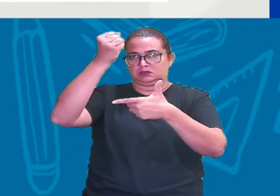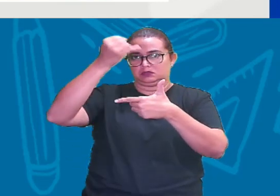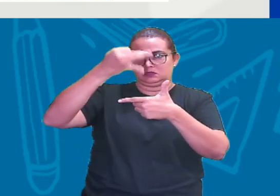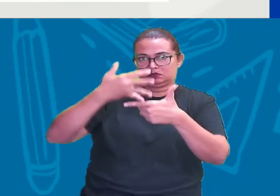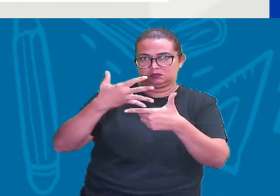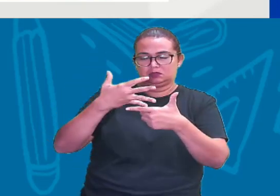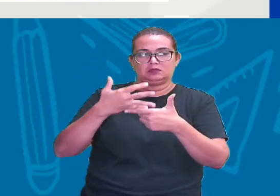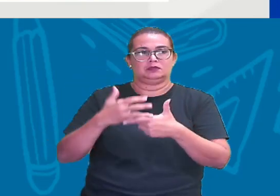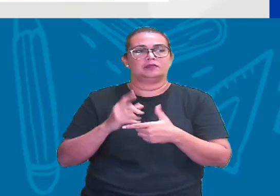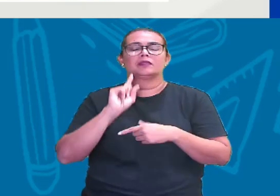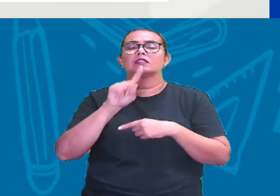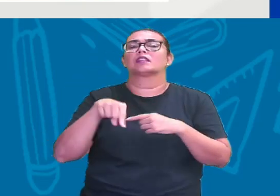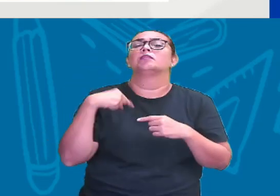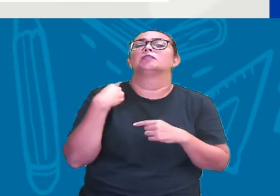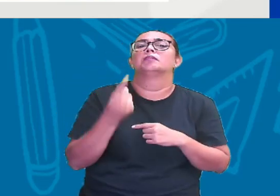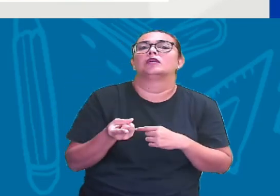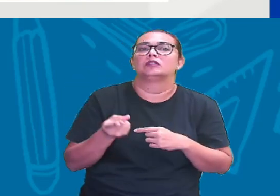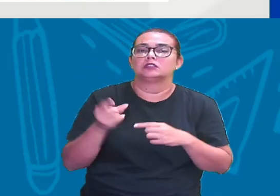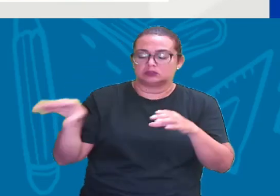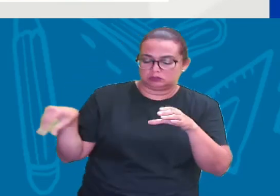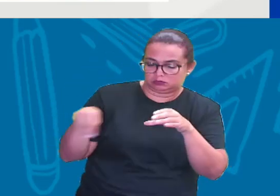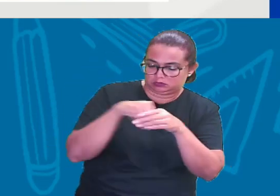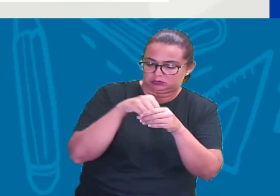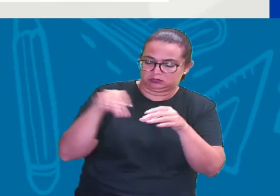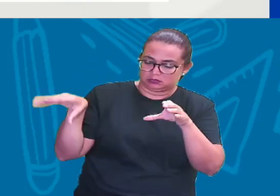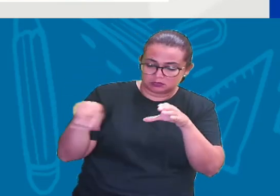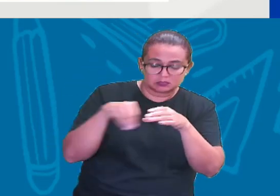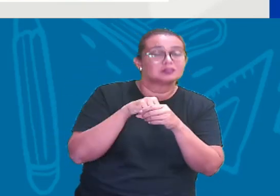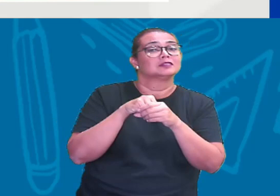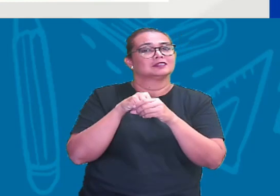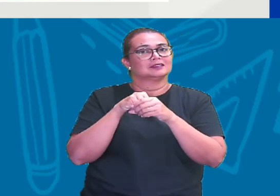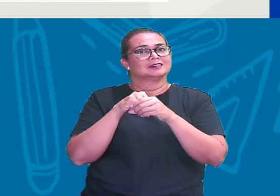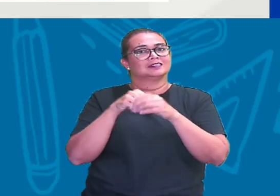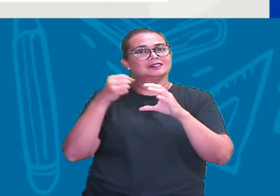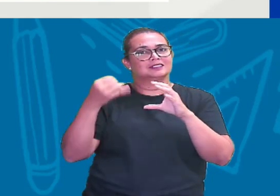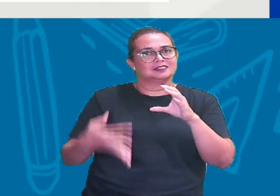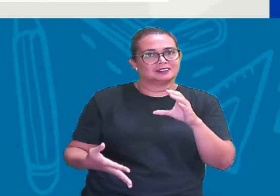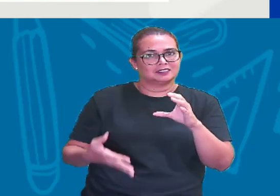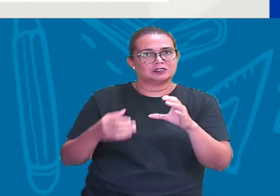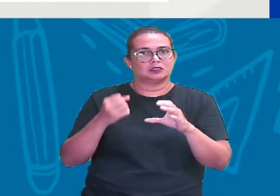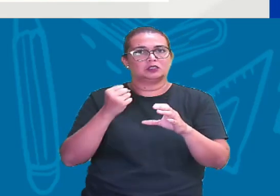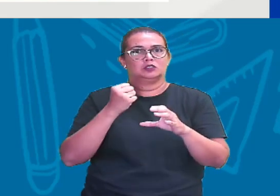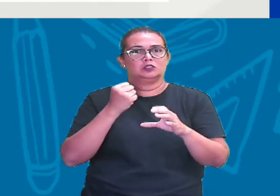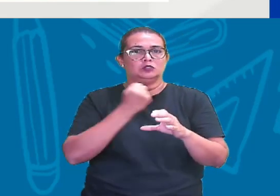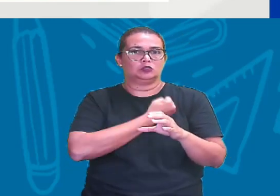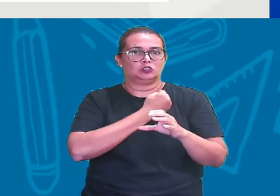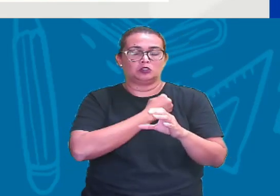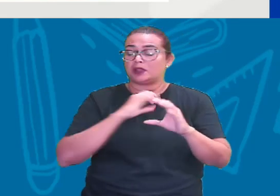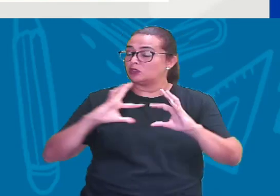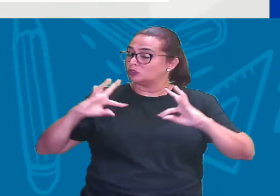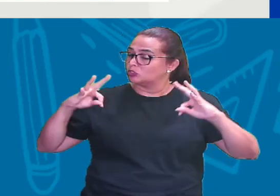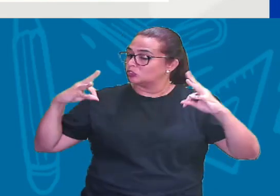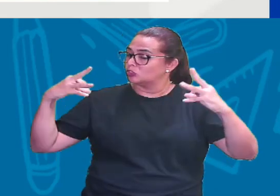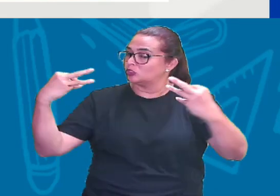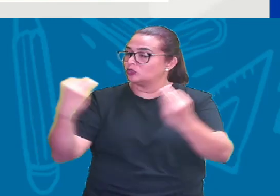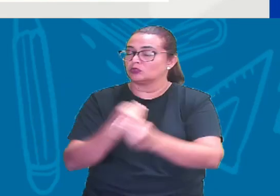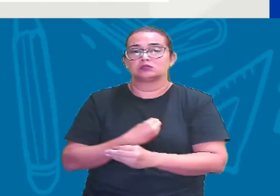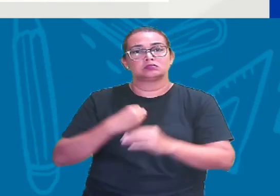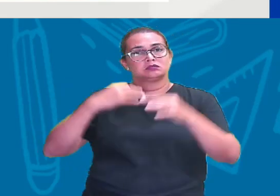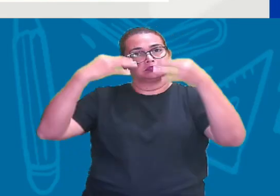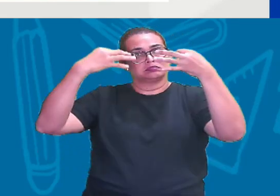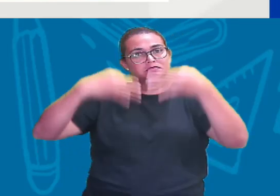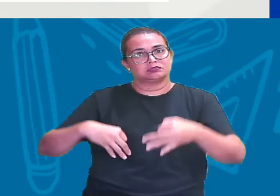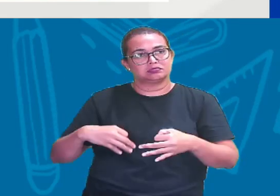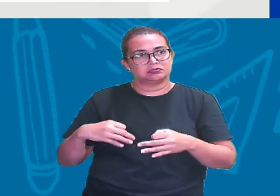tá certo? E depois? Depois, nós vamos ter os reais, que são todos esses números juntos